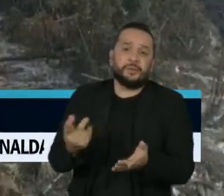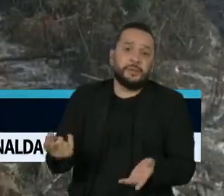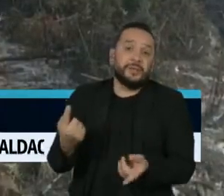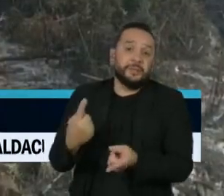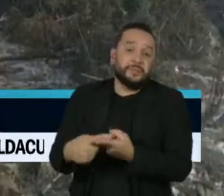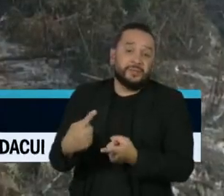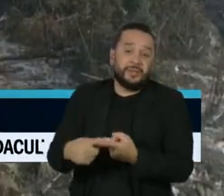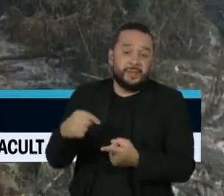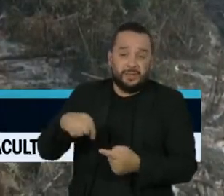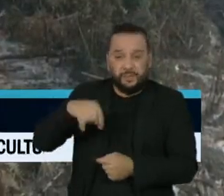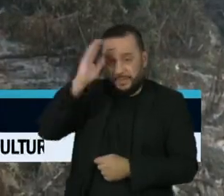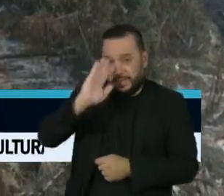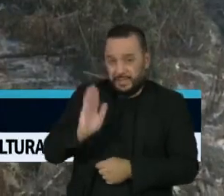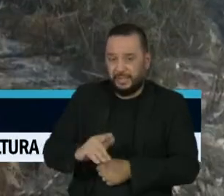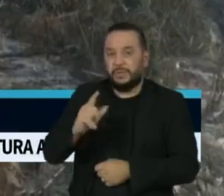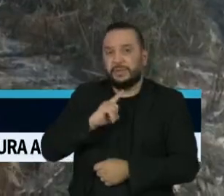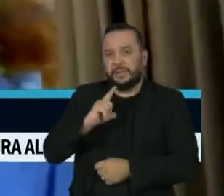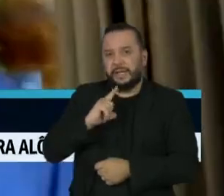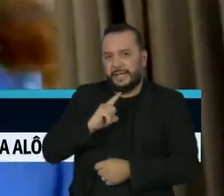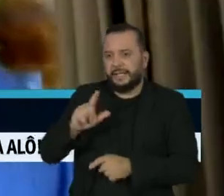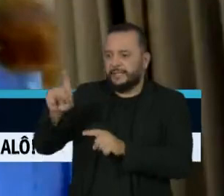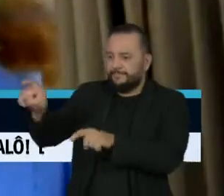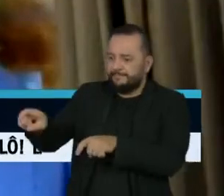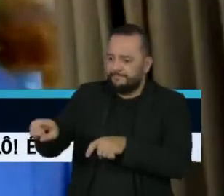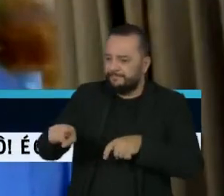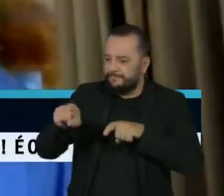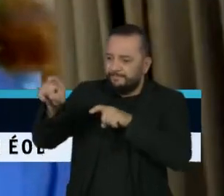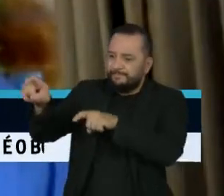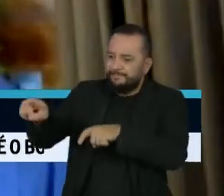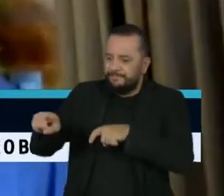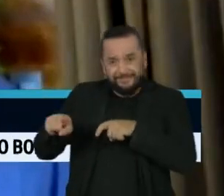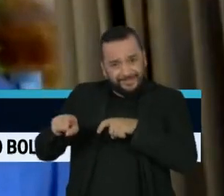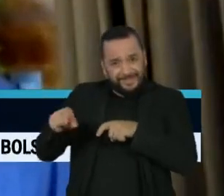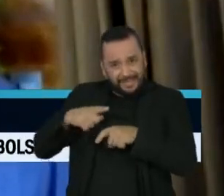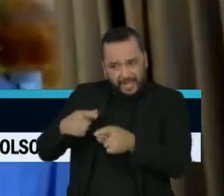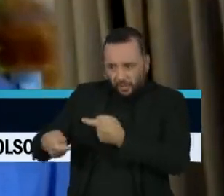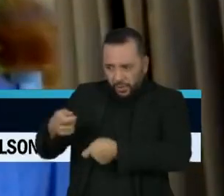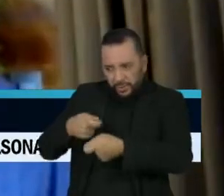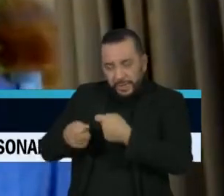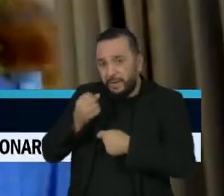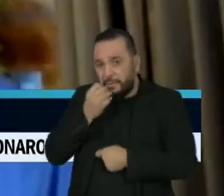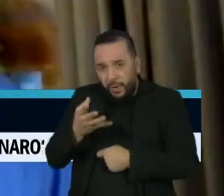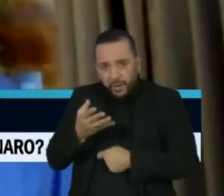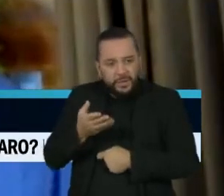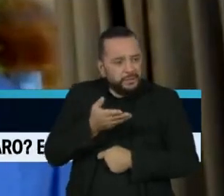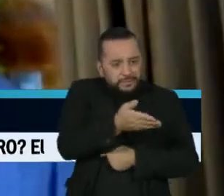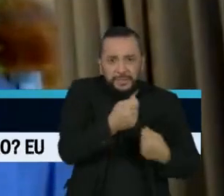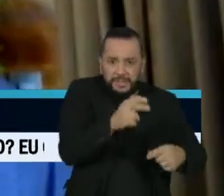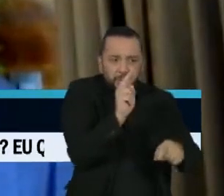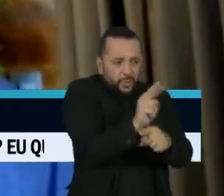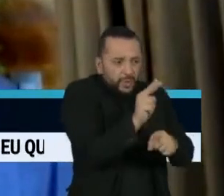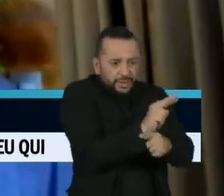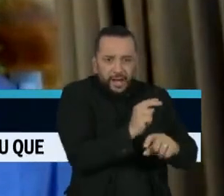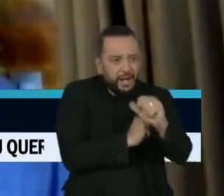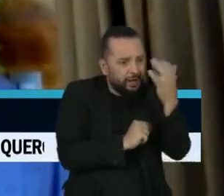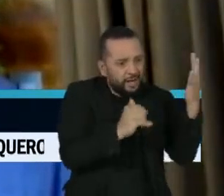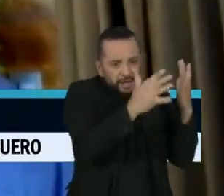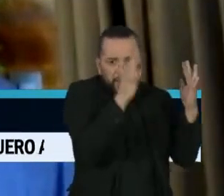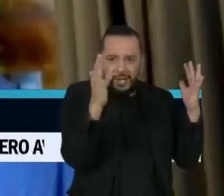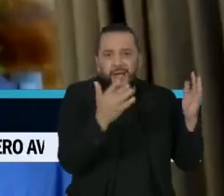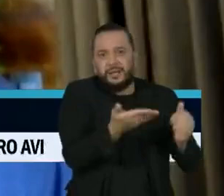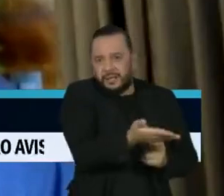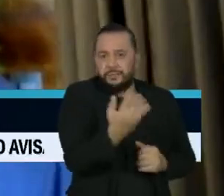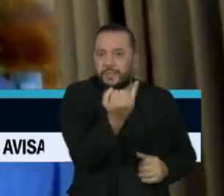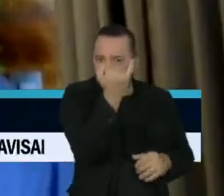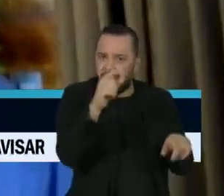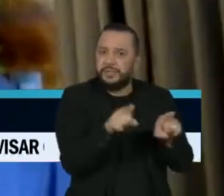florestal, como que eu olho para isso como ativo? Só tem um beneficiado com todo esse desmatamento, que é o crime ambiental. E o